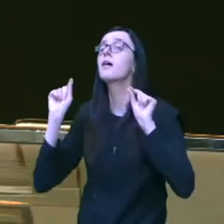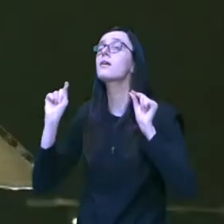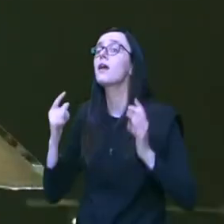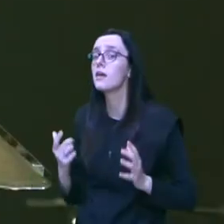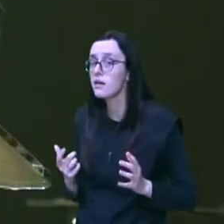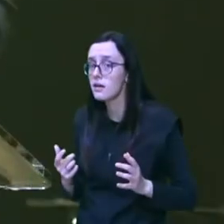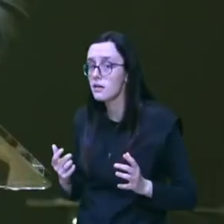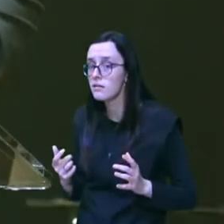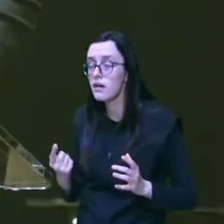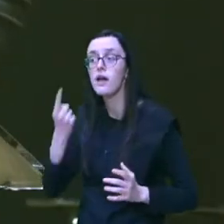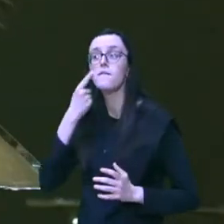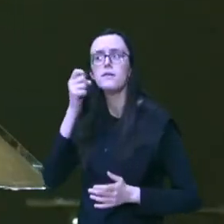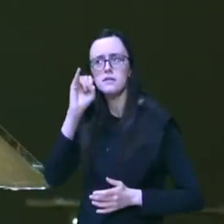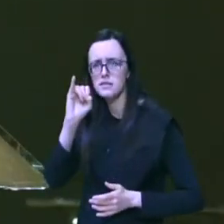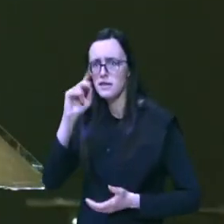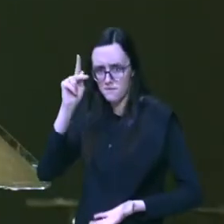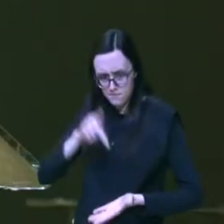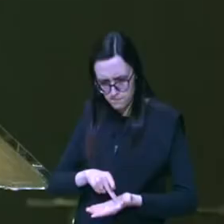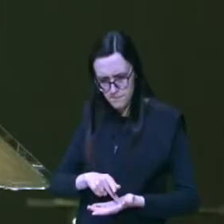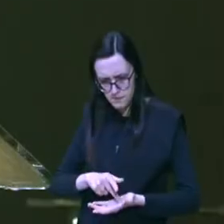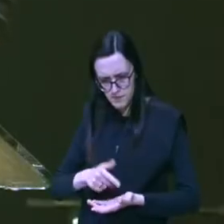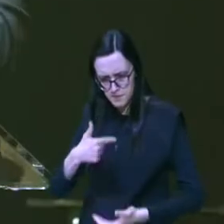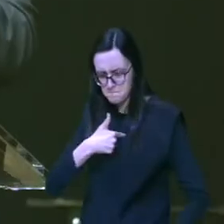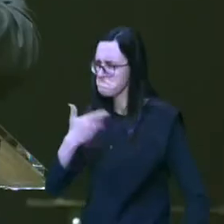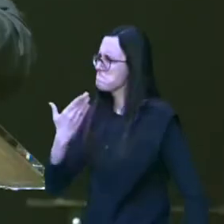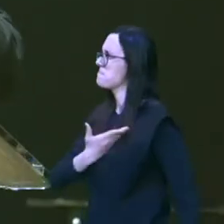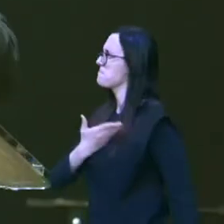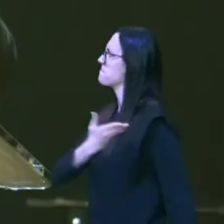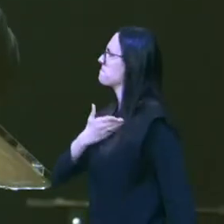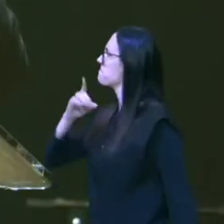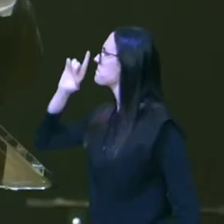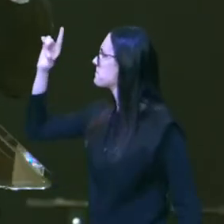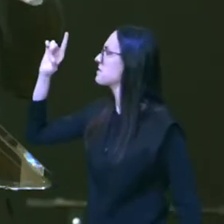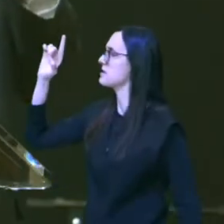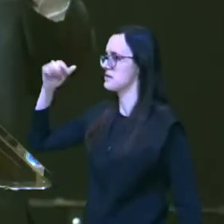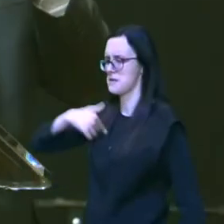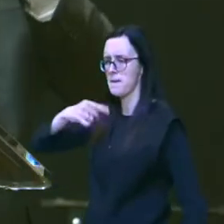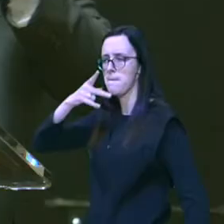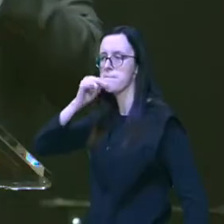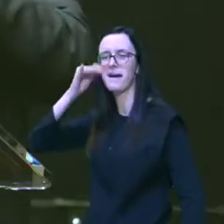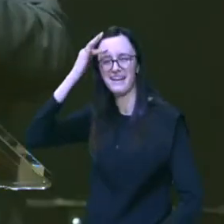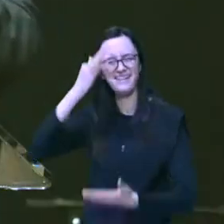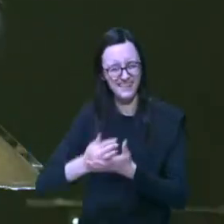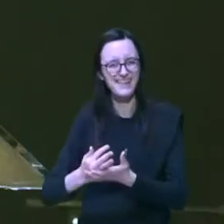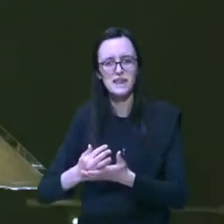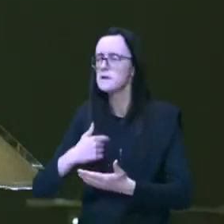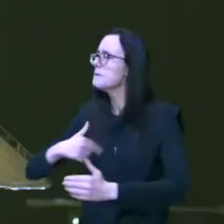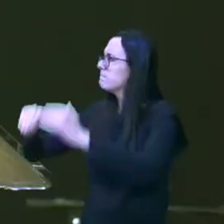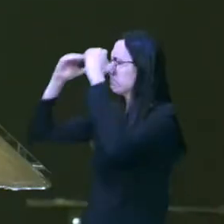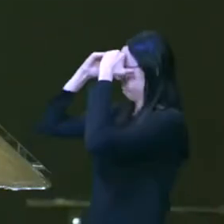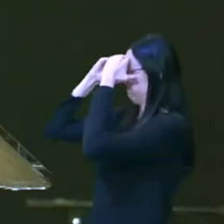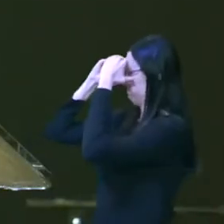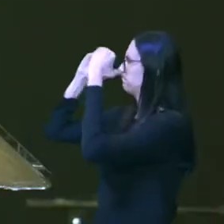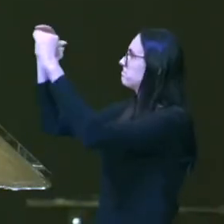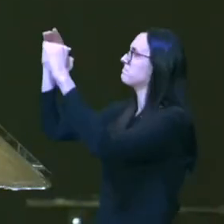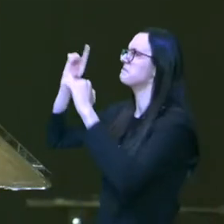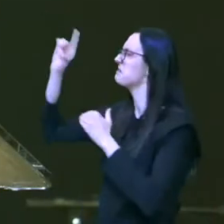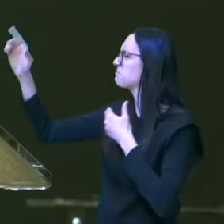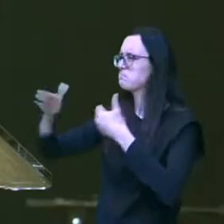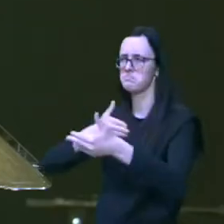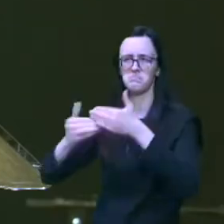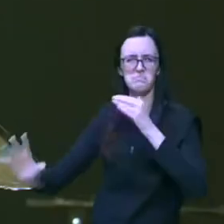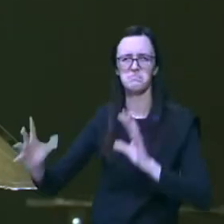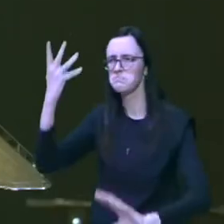se realmente ele continuava sendo o amigo de Deus o pai da fé aquele que obedeceria a Deus a despeito de qualquer situação